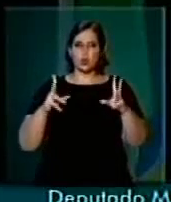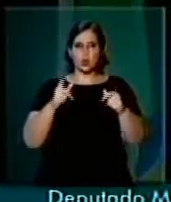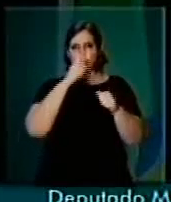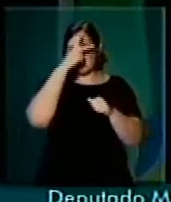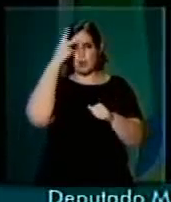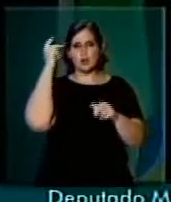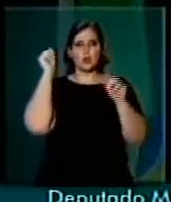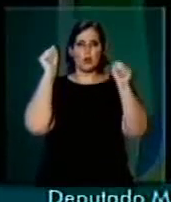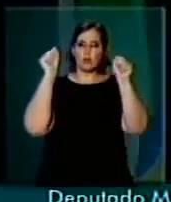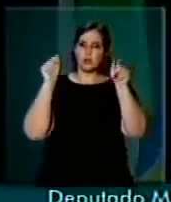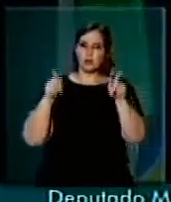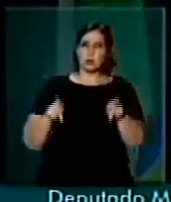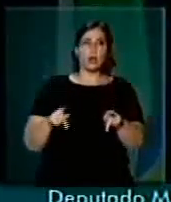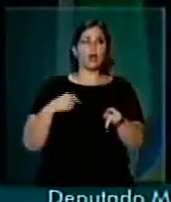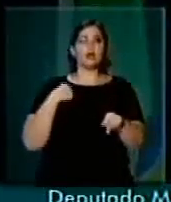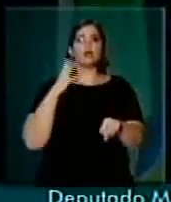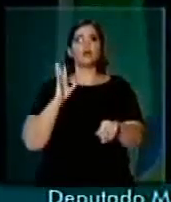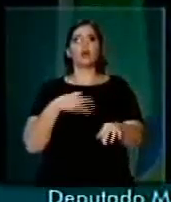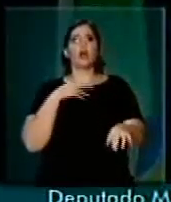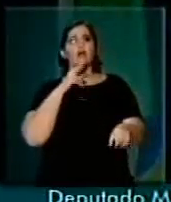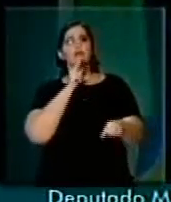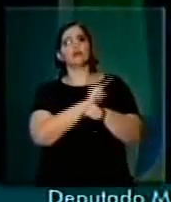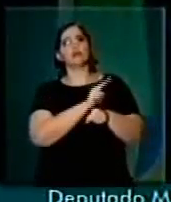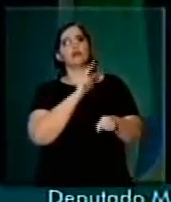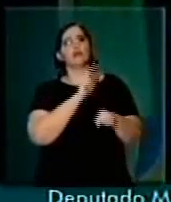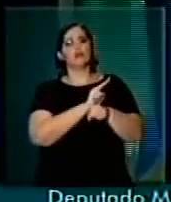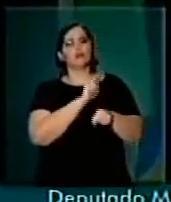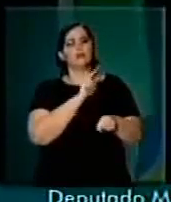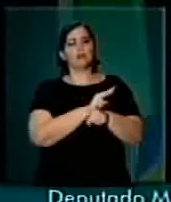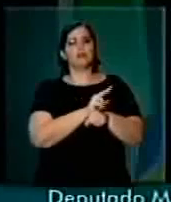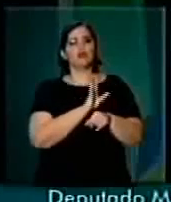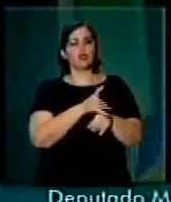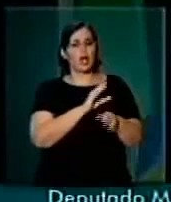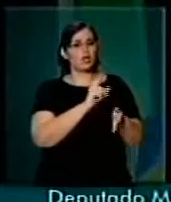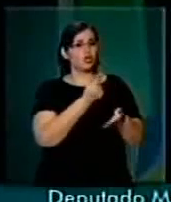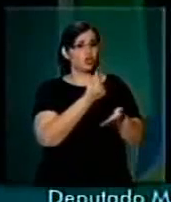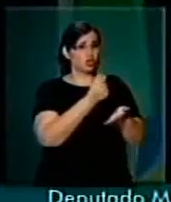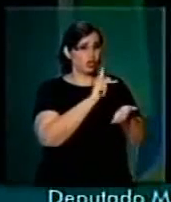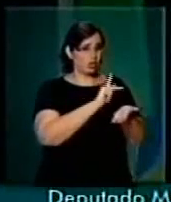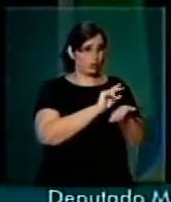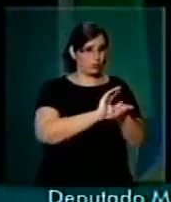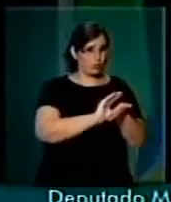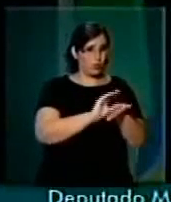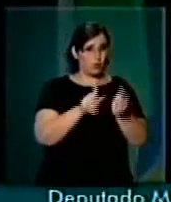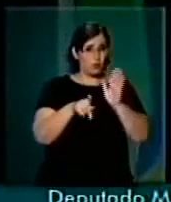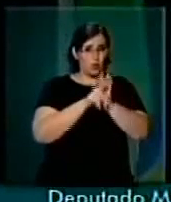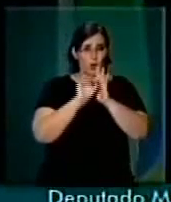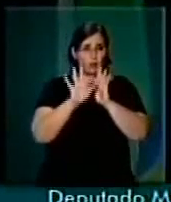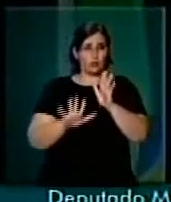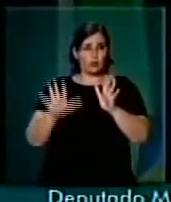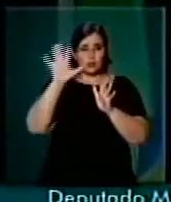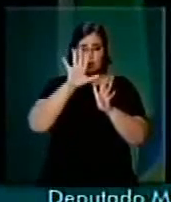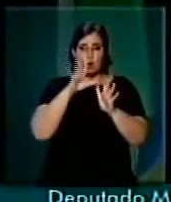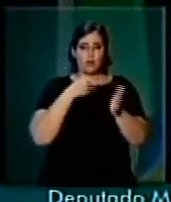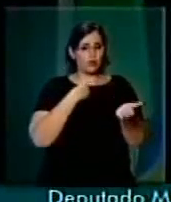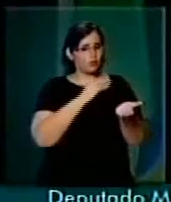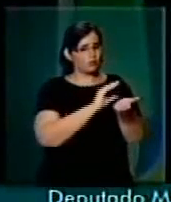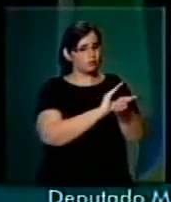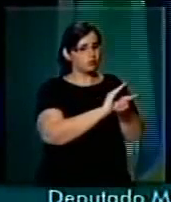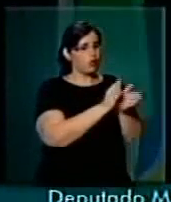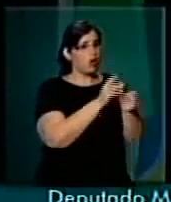que estou reservando no orçamento da União uma parcela de recursos